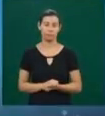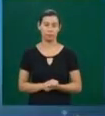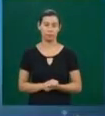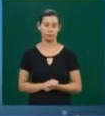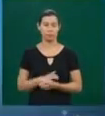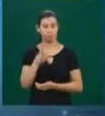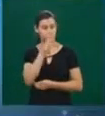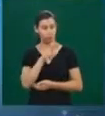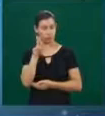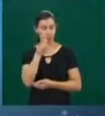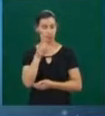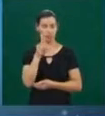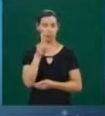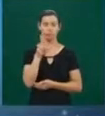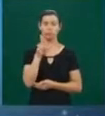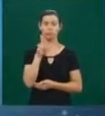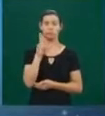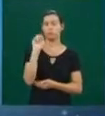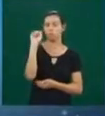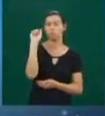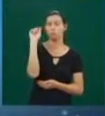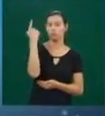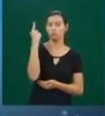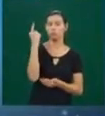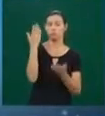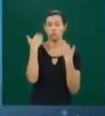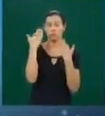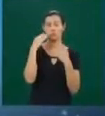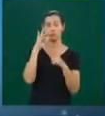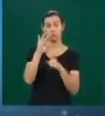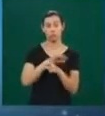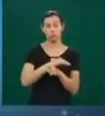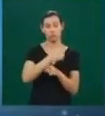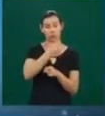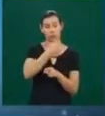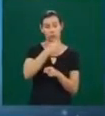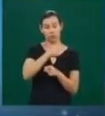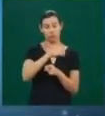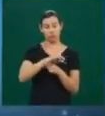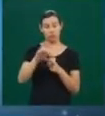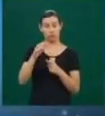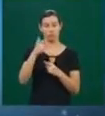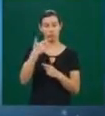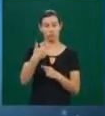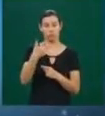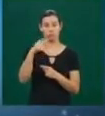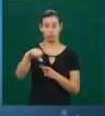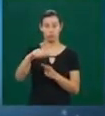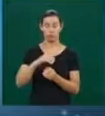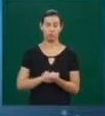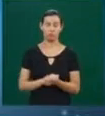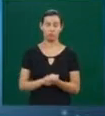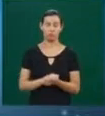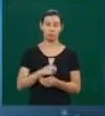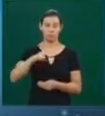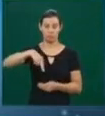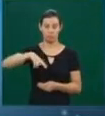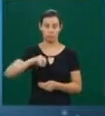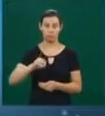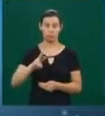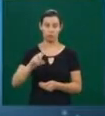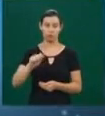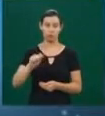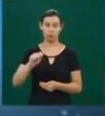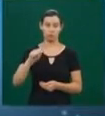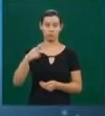Em Uberlândia, o dia começa quente. Mínima prevista é de 17 graus e máxima de 29. Em Nova Ponte, a